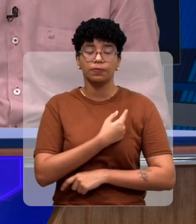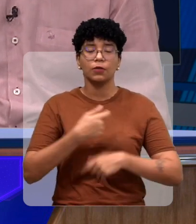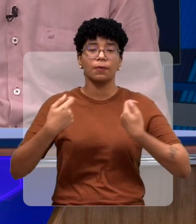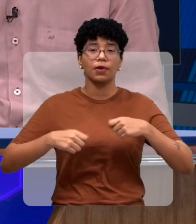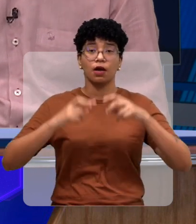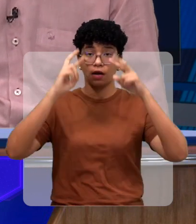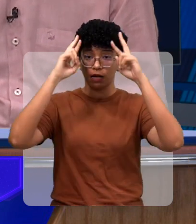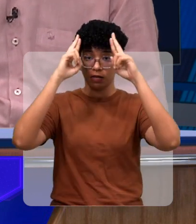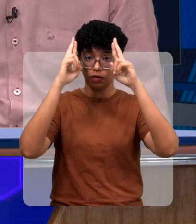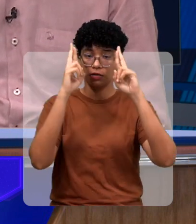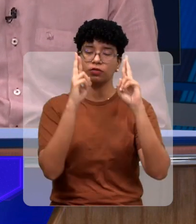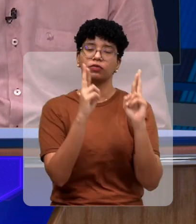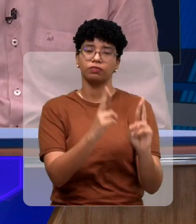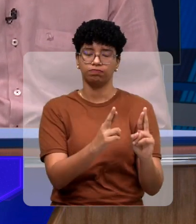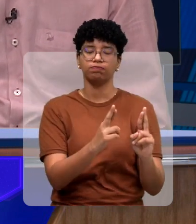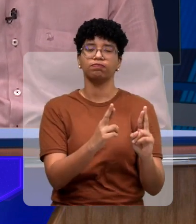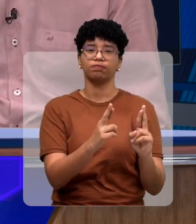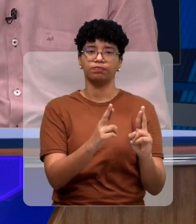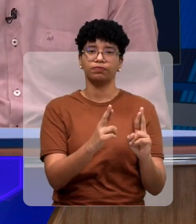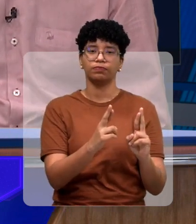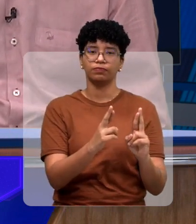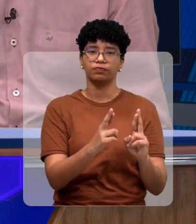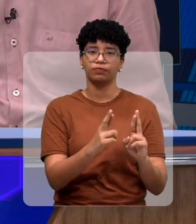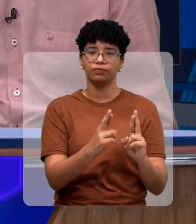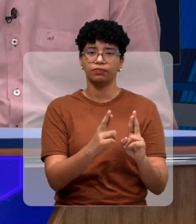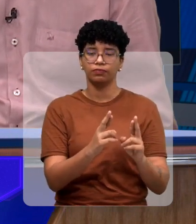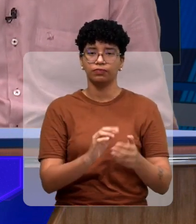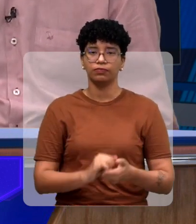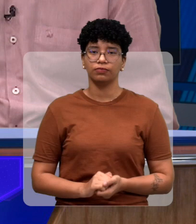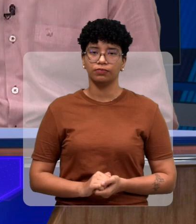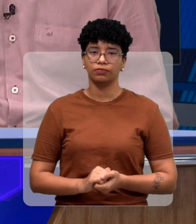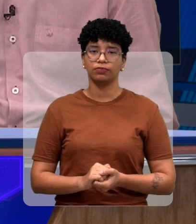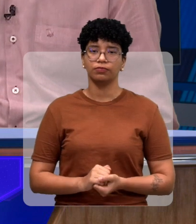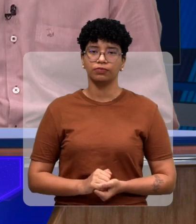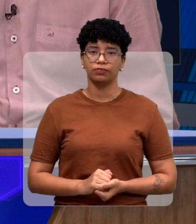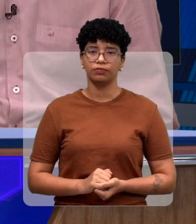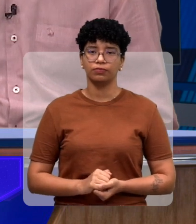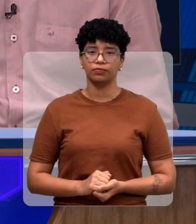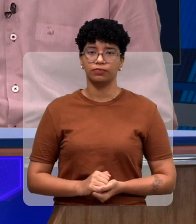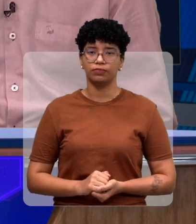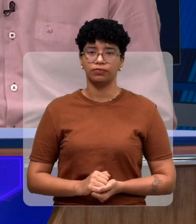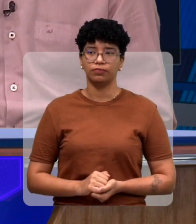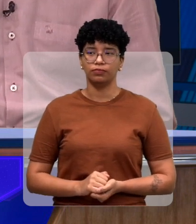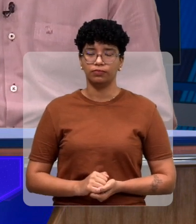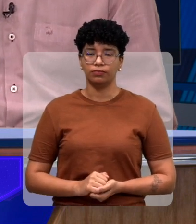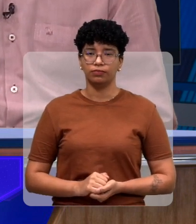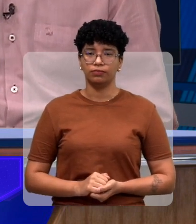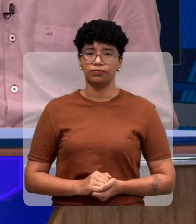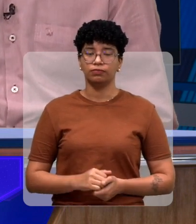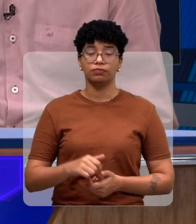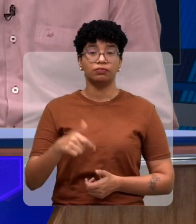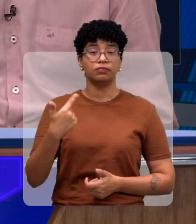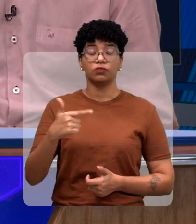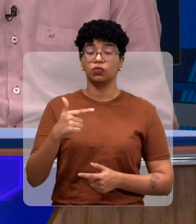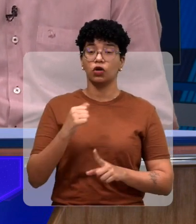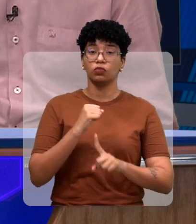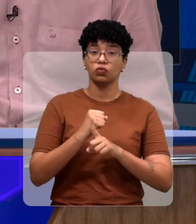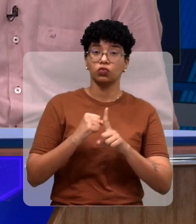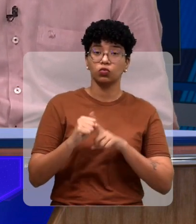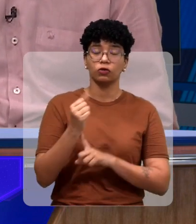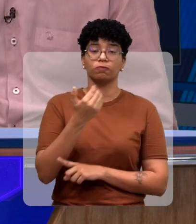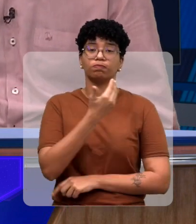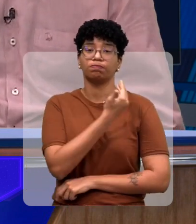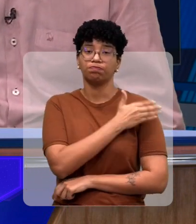sejamos respeitados respeitados e que não haja uma sociedade